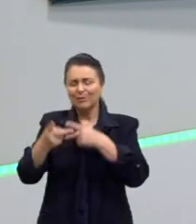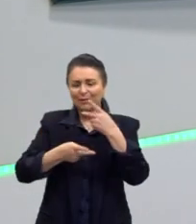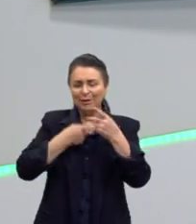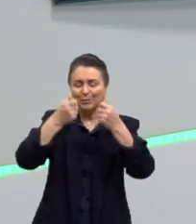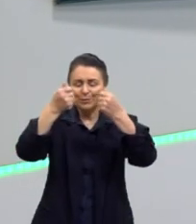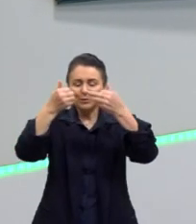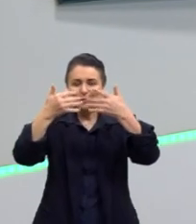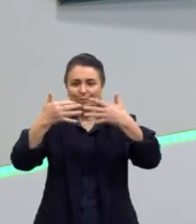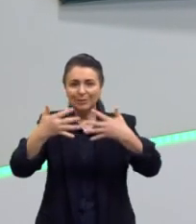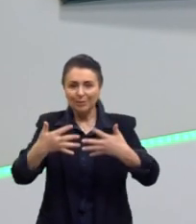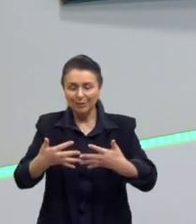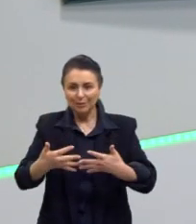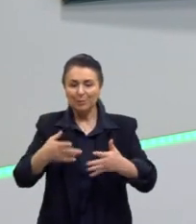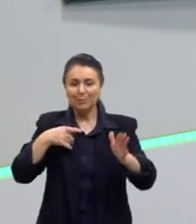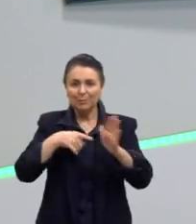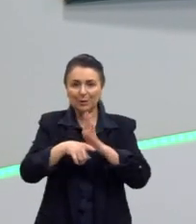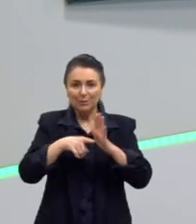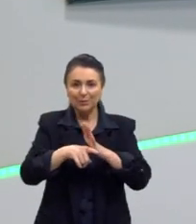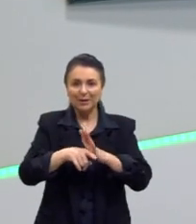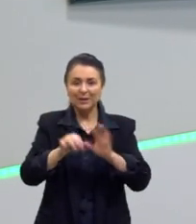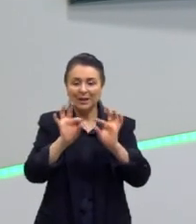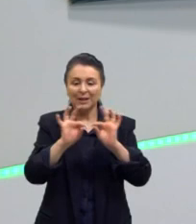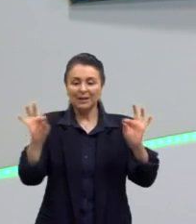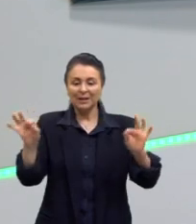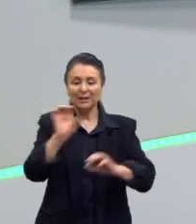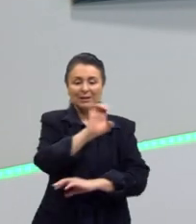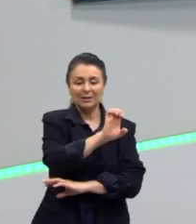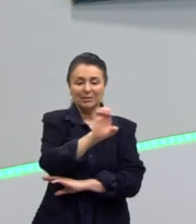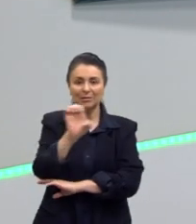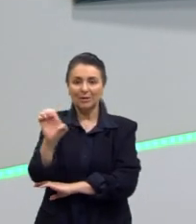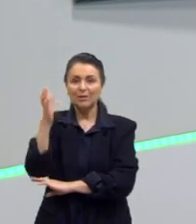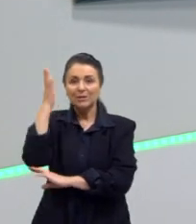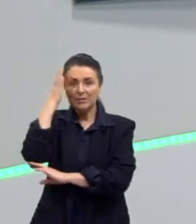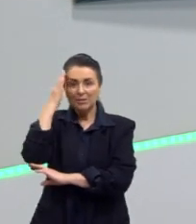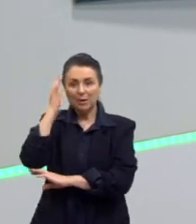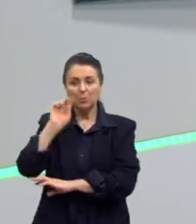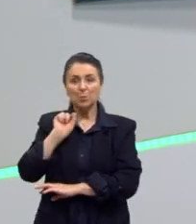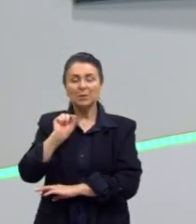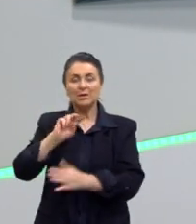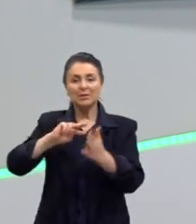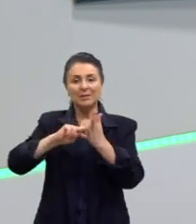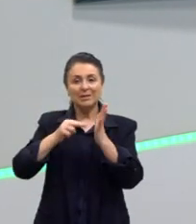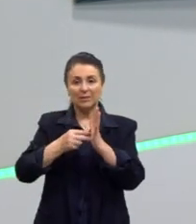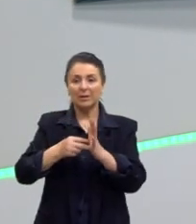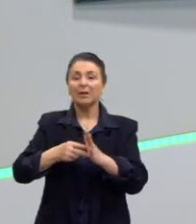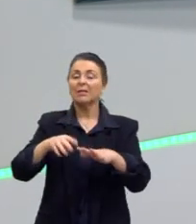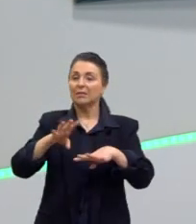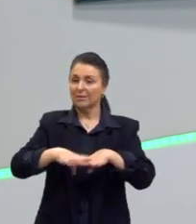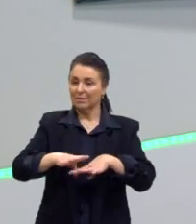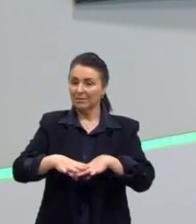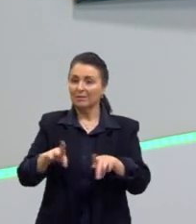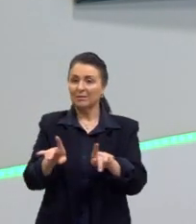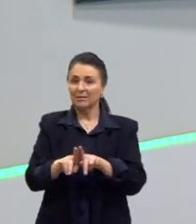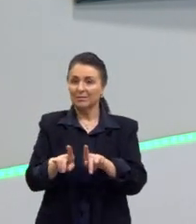questões envolvendo o Equador. Agora a gente sabe certinho o que significa na matemática também.